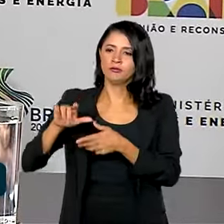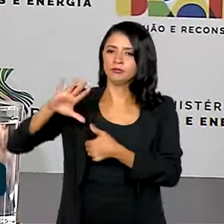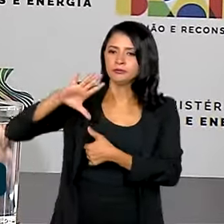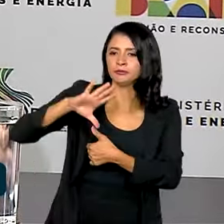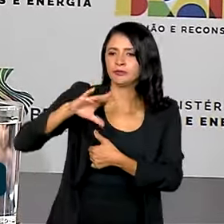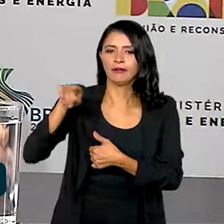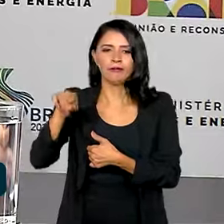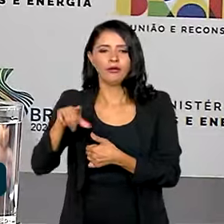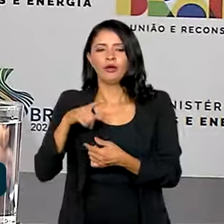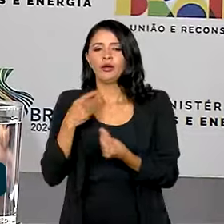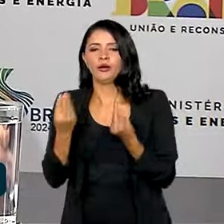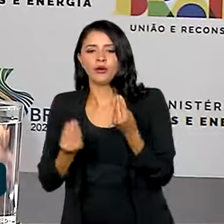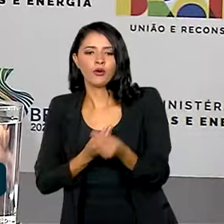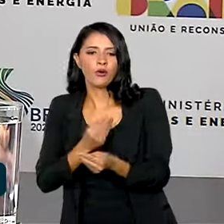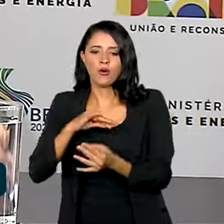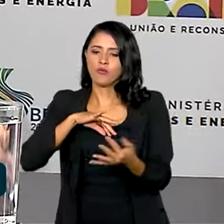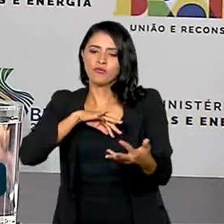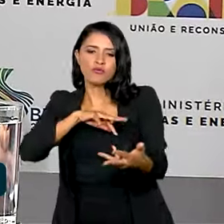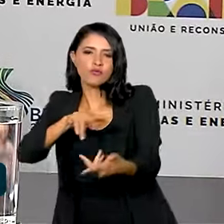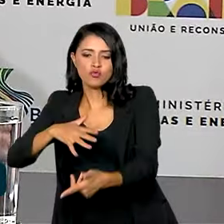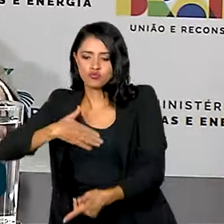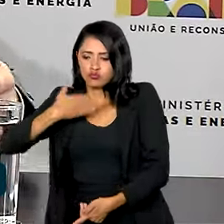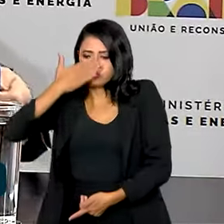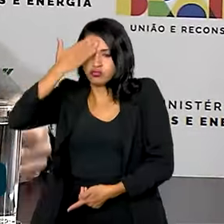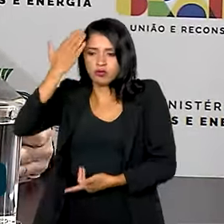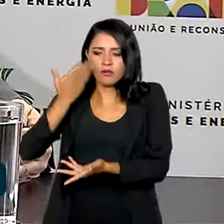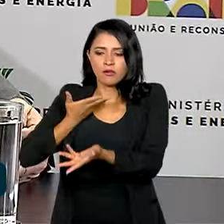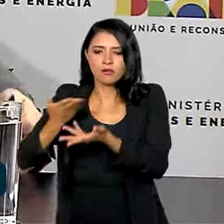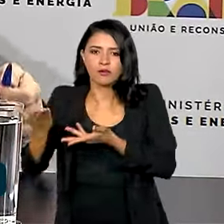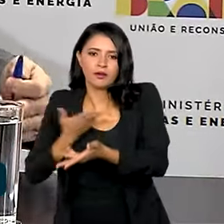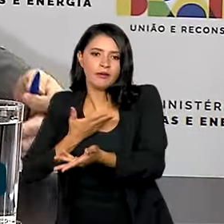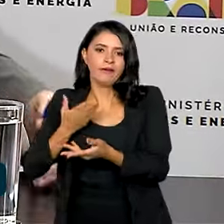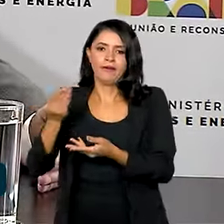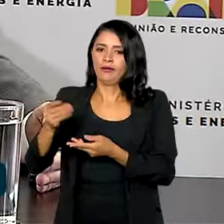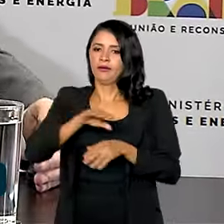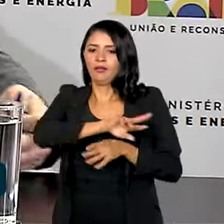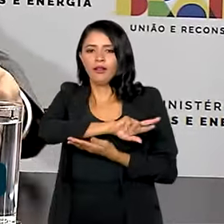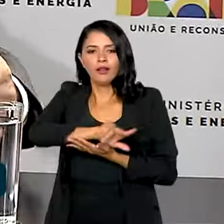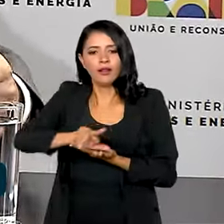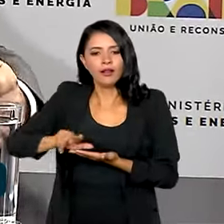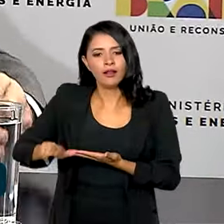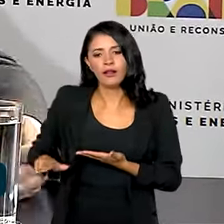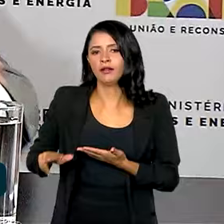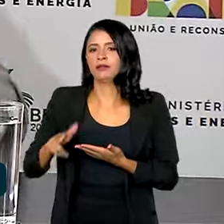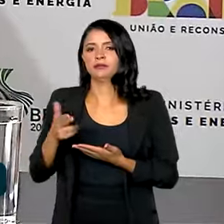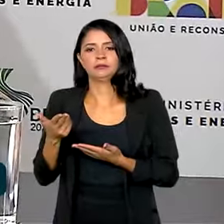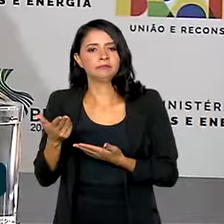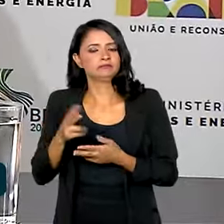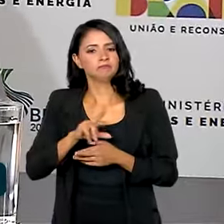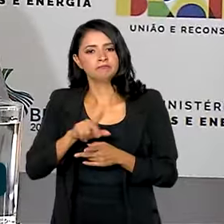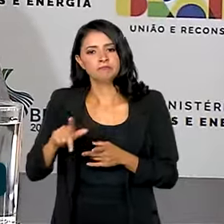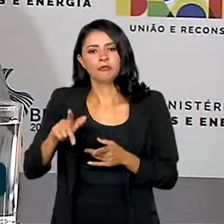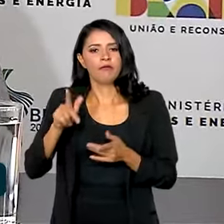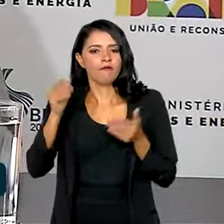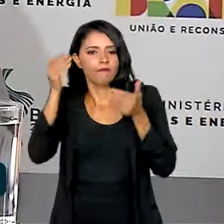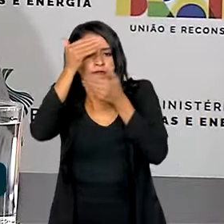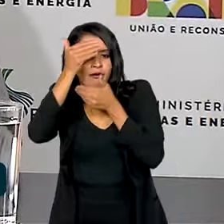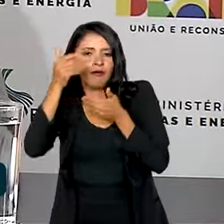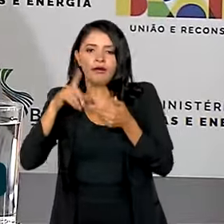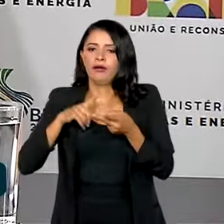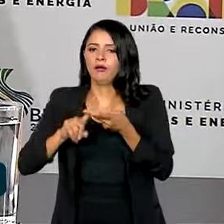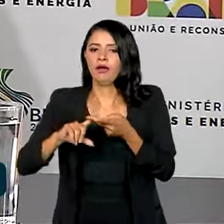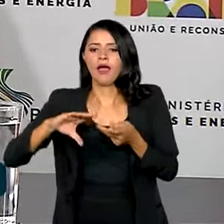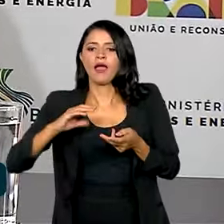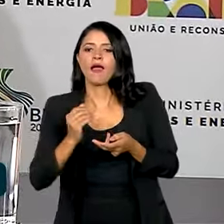o mundo saudita, com o Emirados Árabes, com a Arábia Saudita, com o Catar,